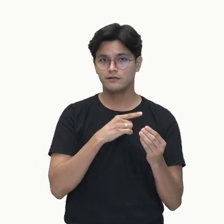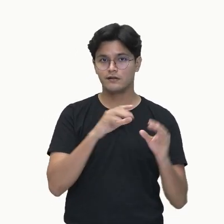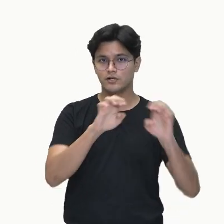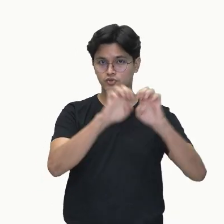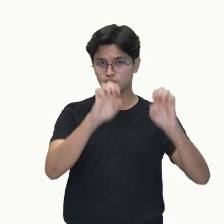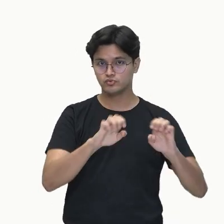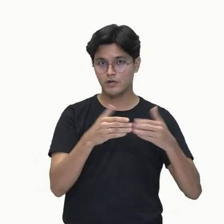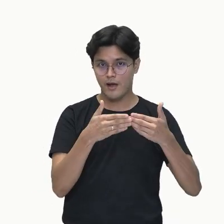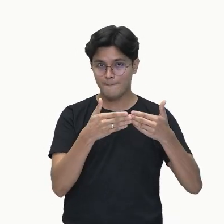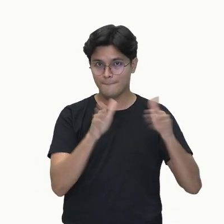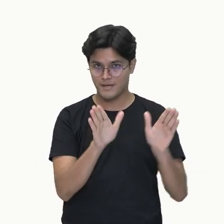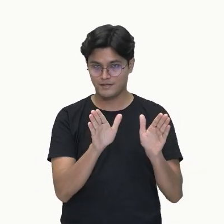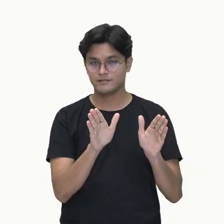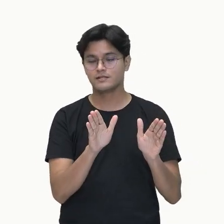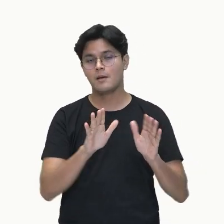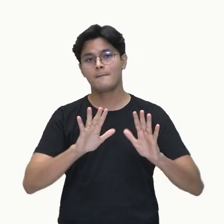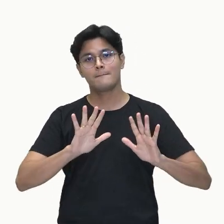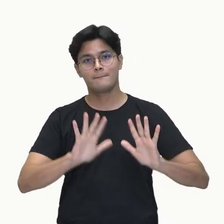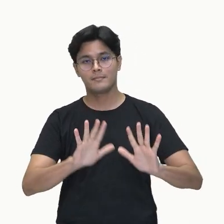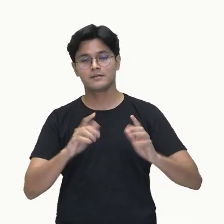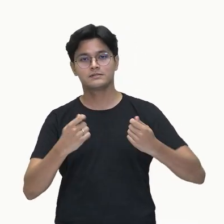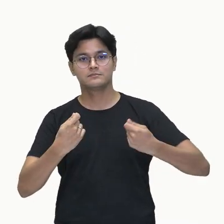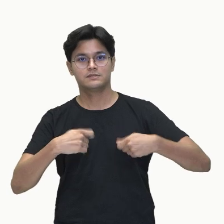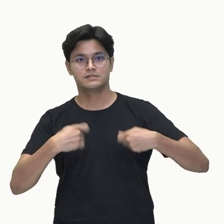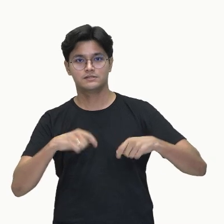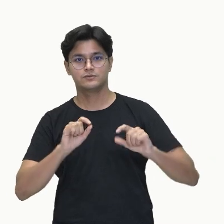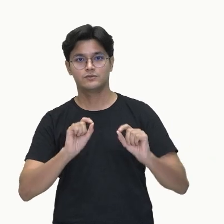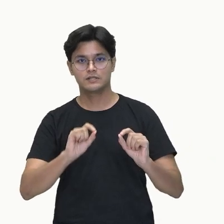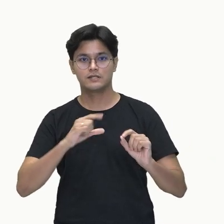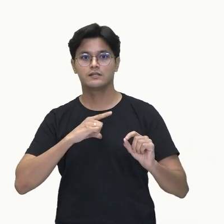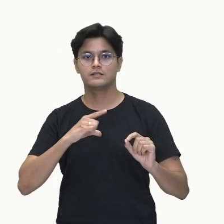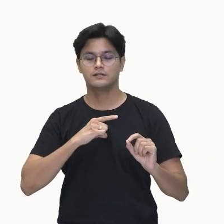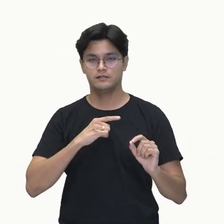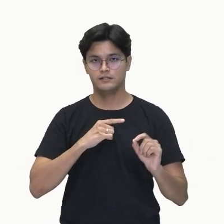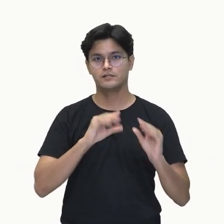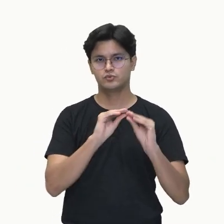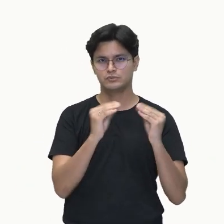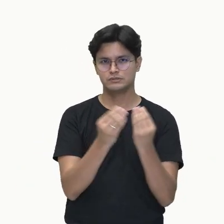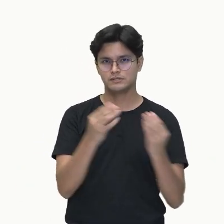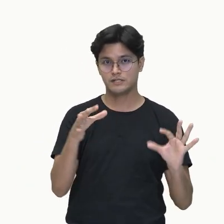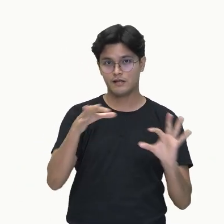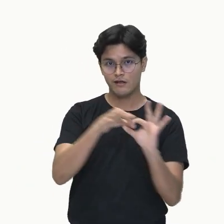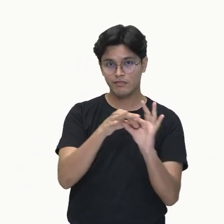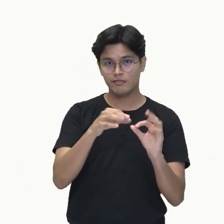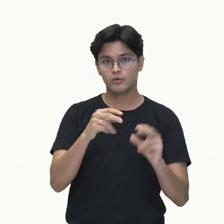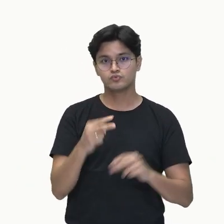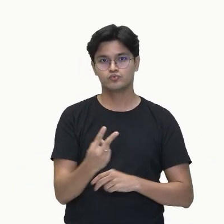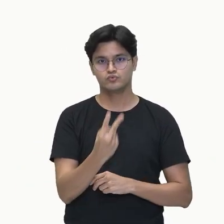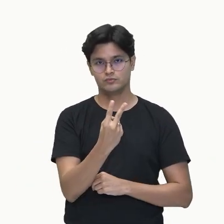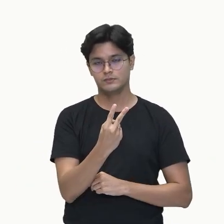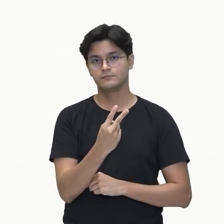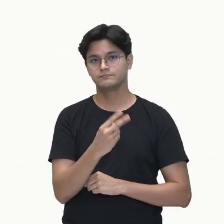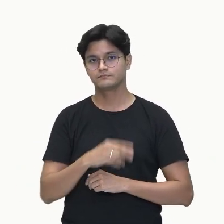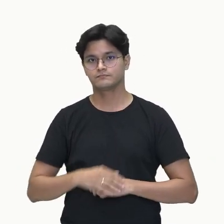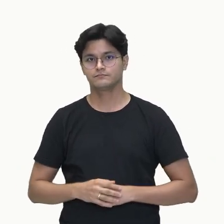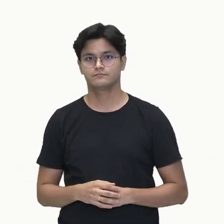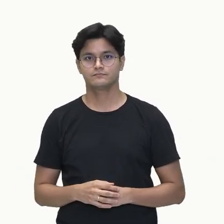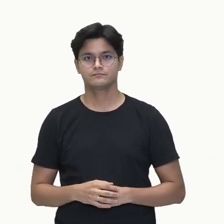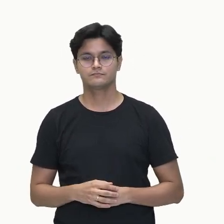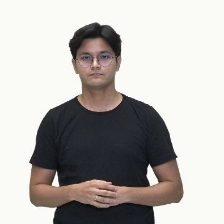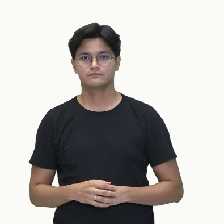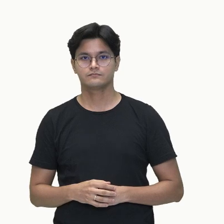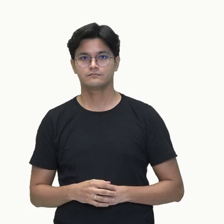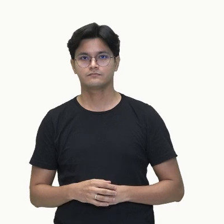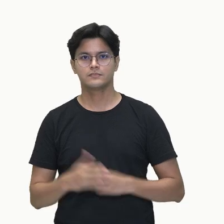mas que precisa ter ligação dupla. Não existe isomeria